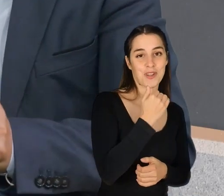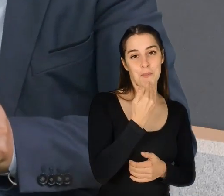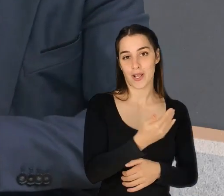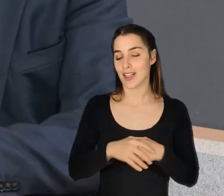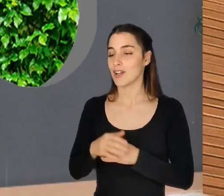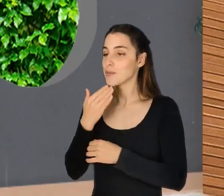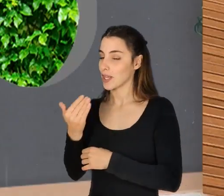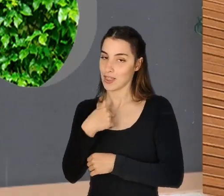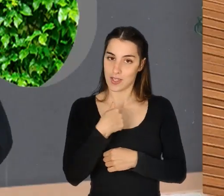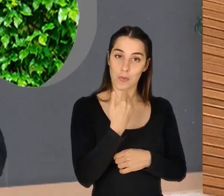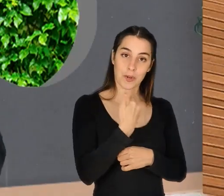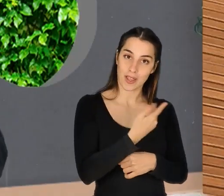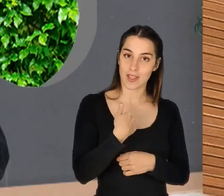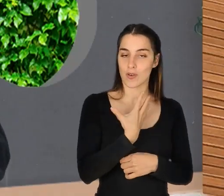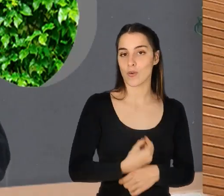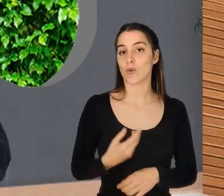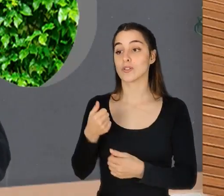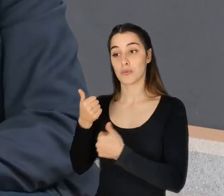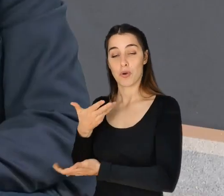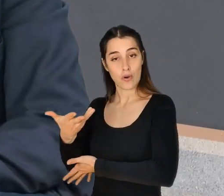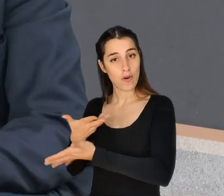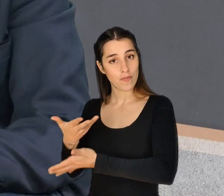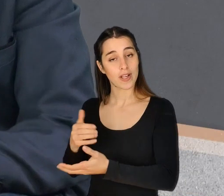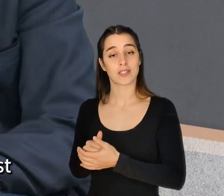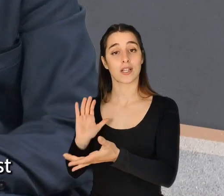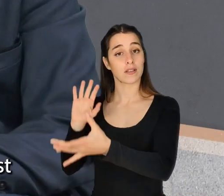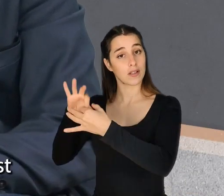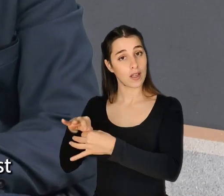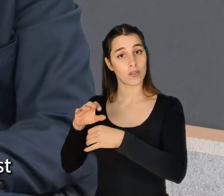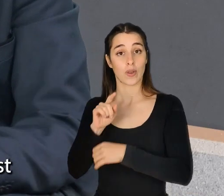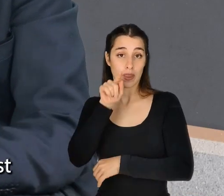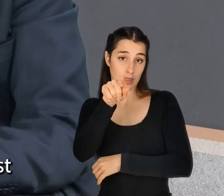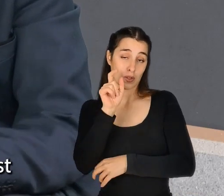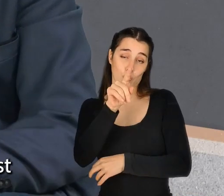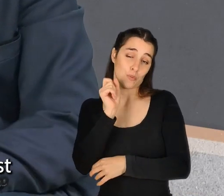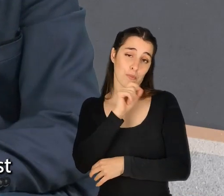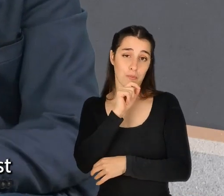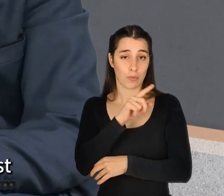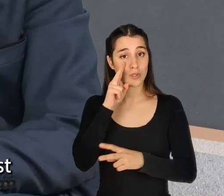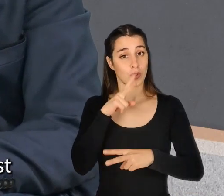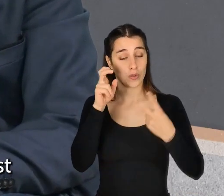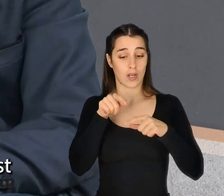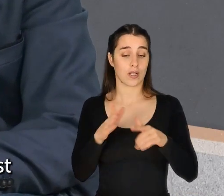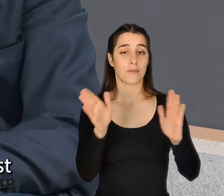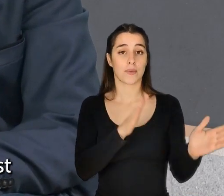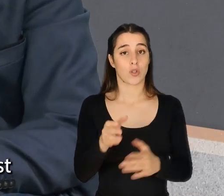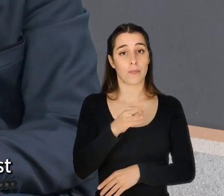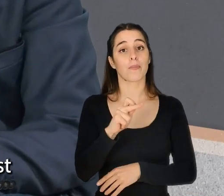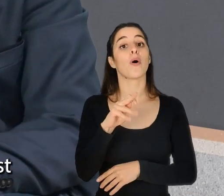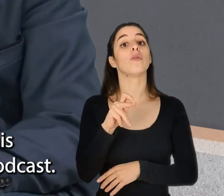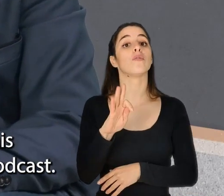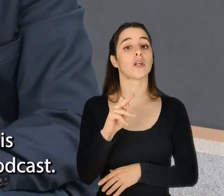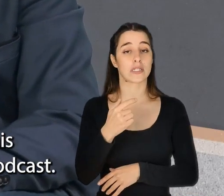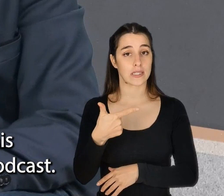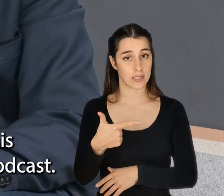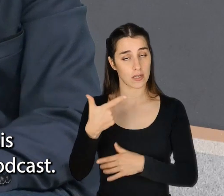o tempo que não é fácil. Obrigado. obrigado. Foi um gosto. Nesta boa conversa. Em relação a ti, podes encontrar estes e outros episódios de People